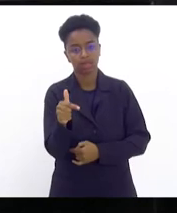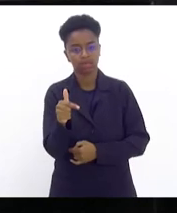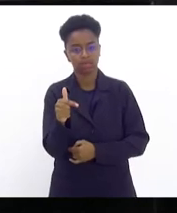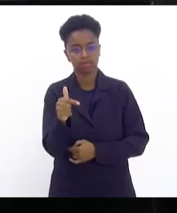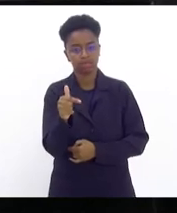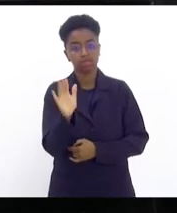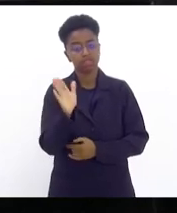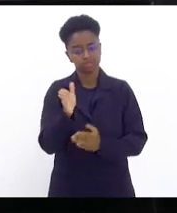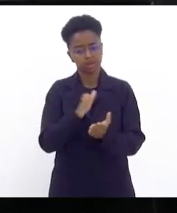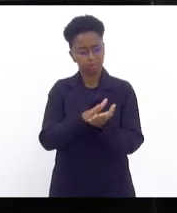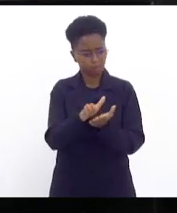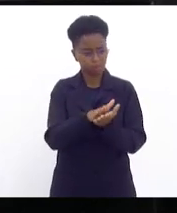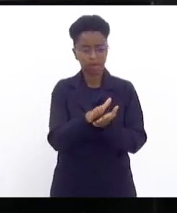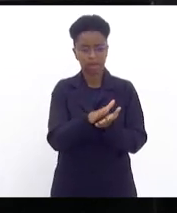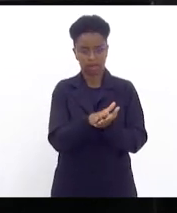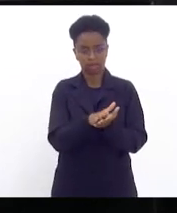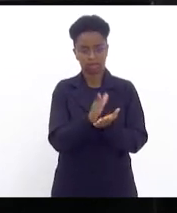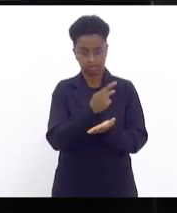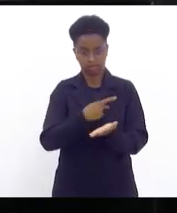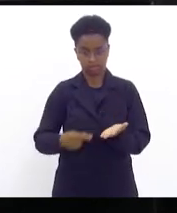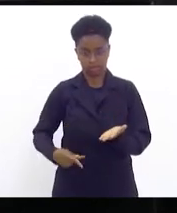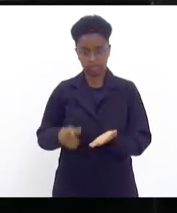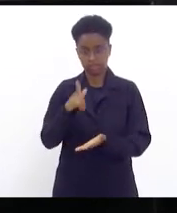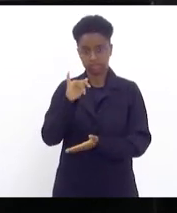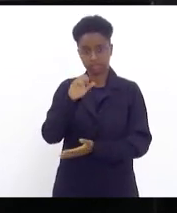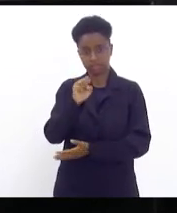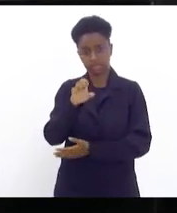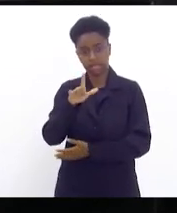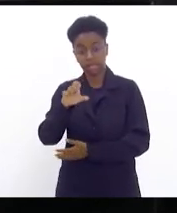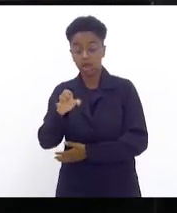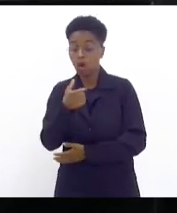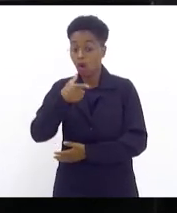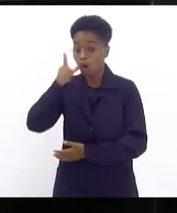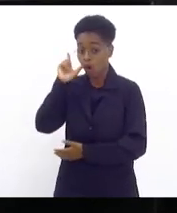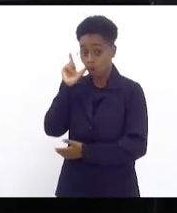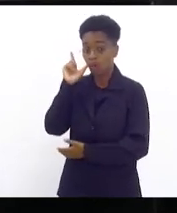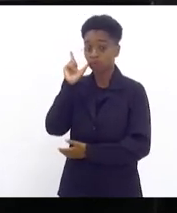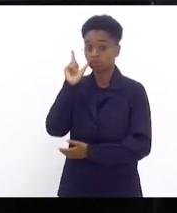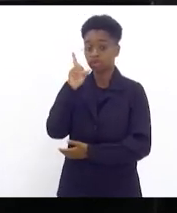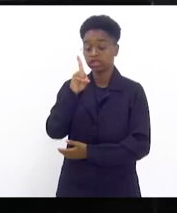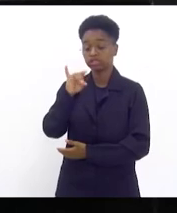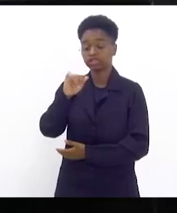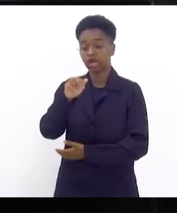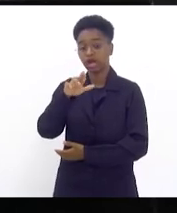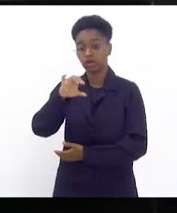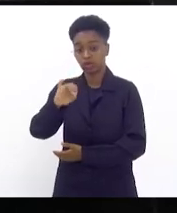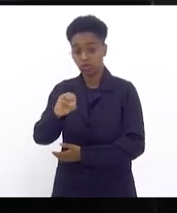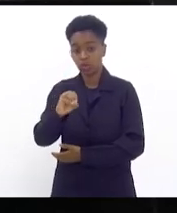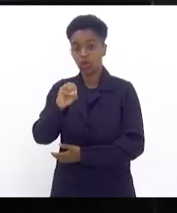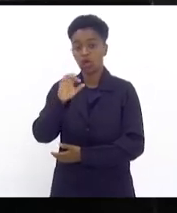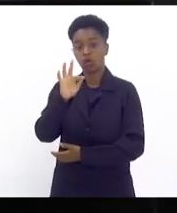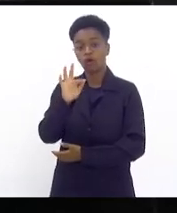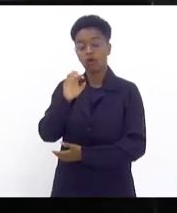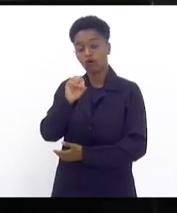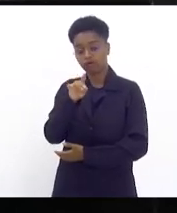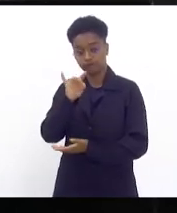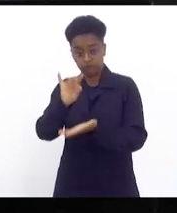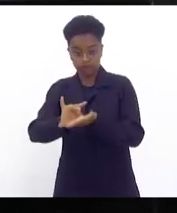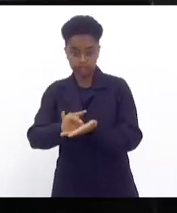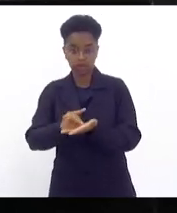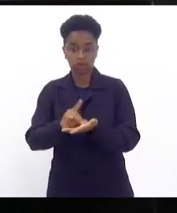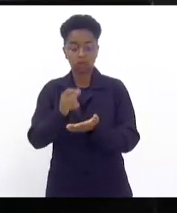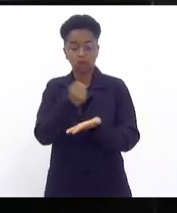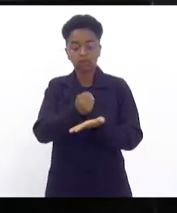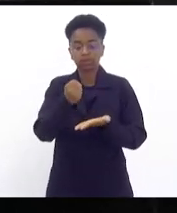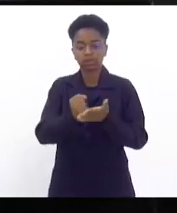publicada, Presidente Gisele, no Diário Oficial de ontem, a contratação temporária de